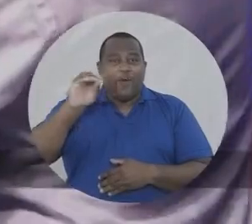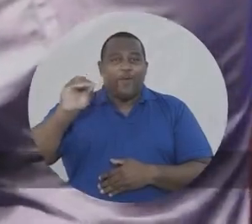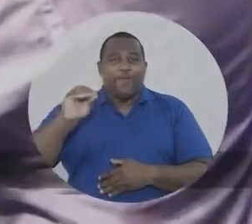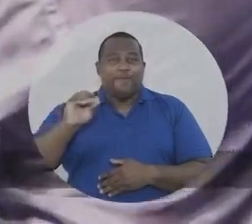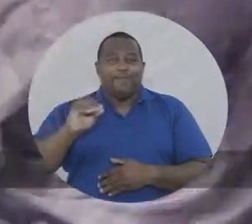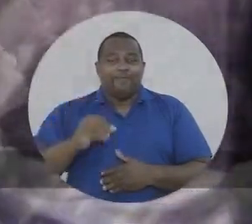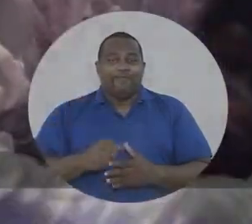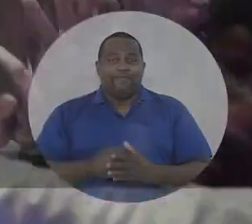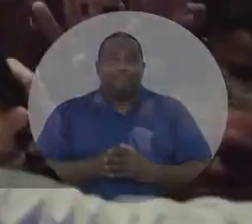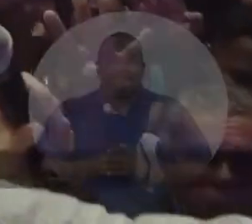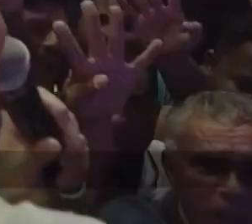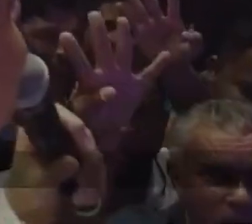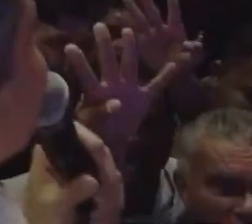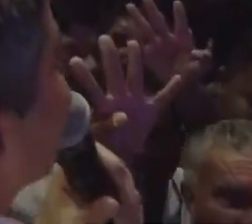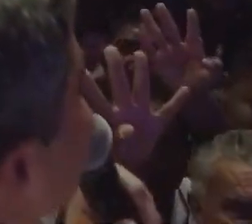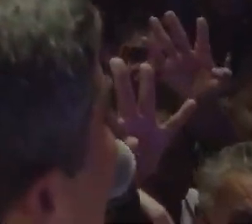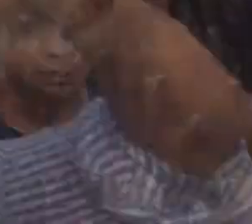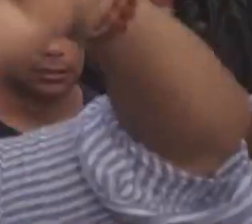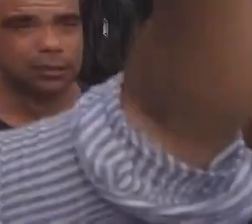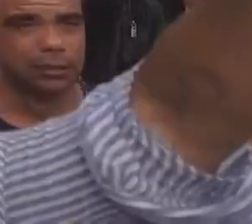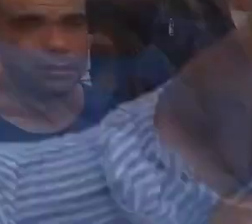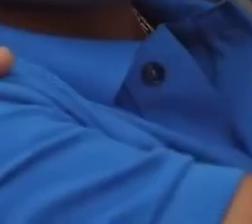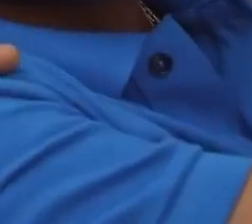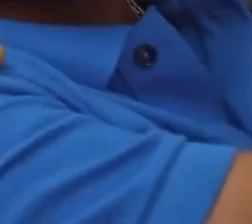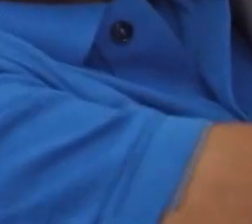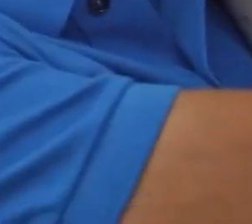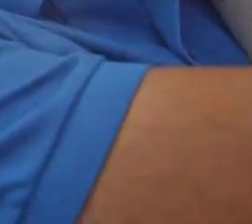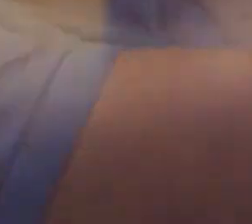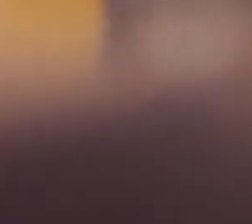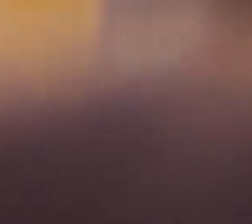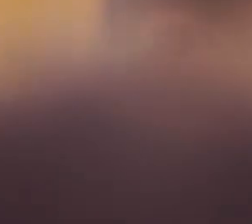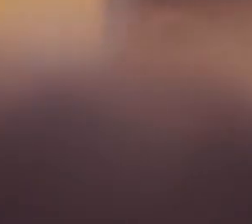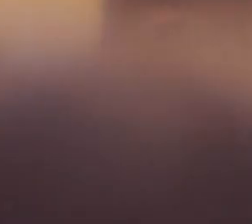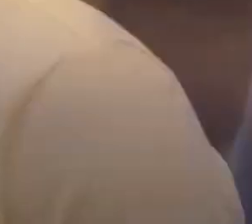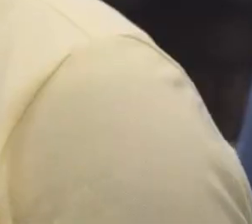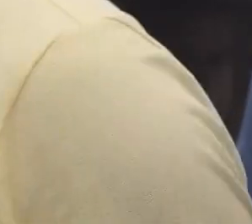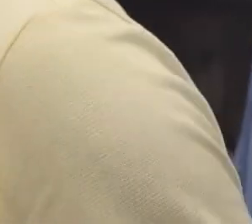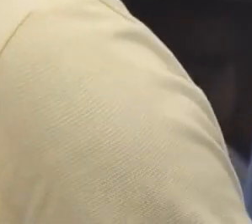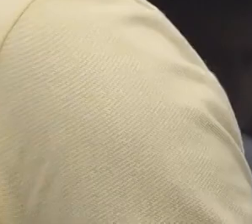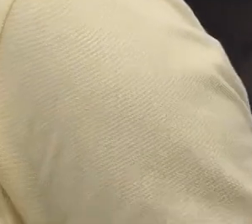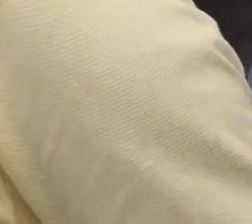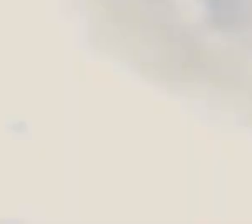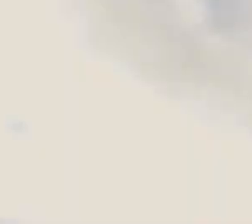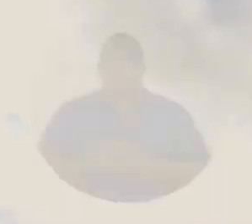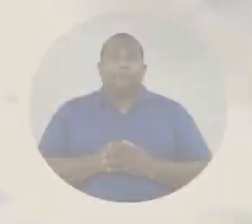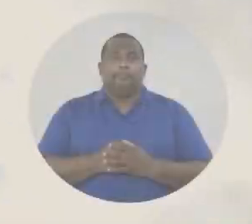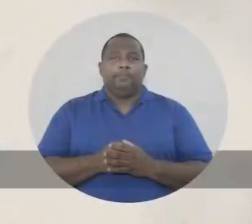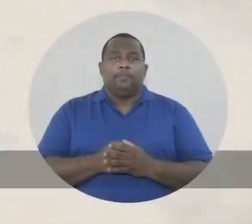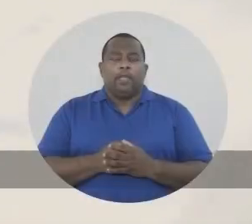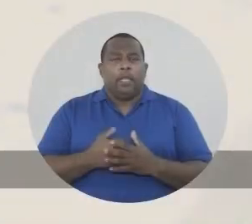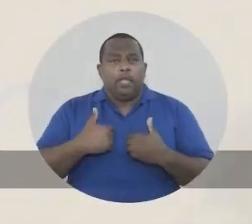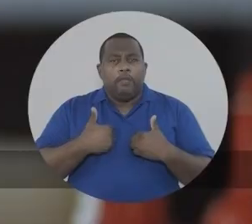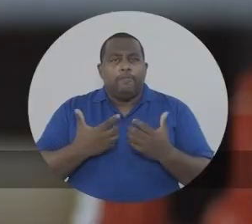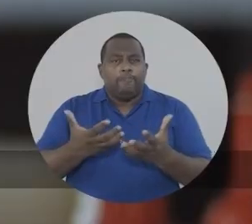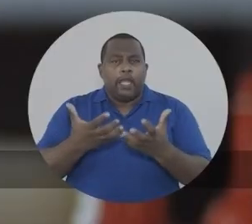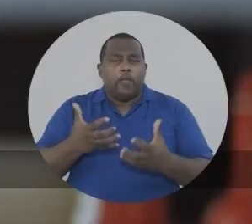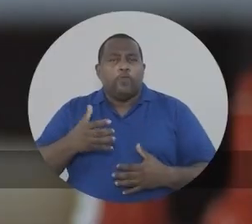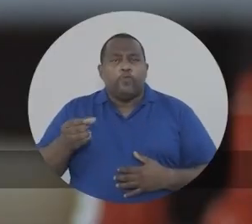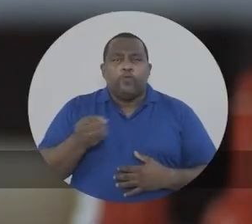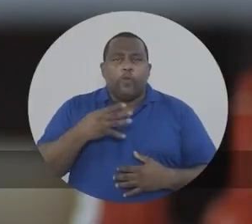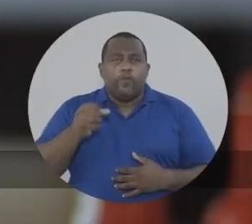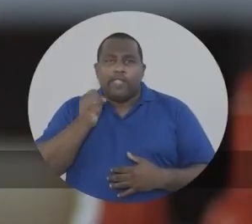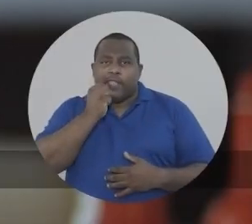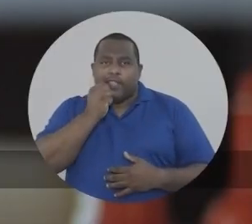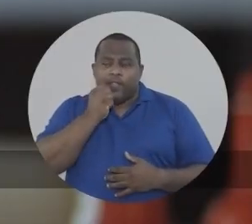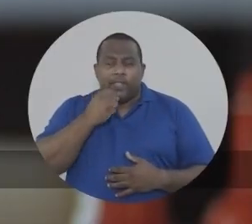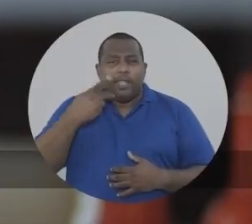quero ser o